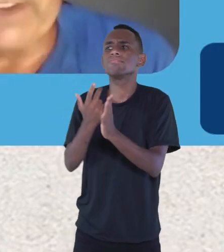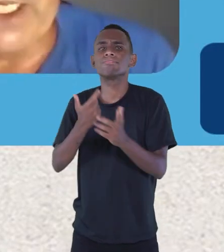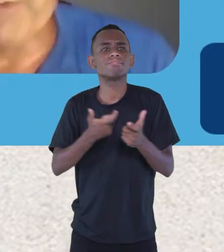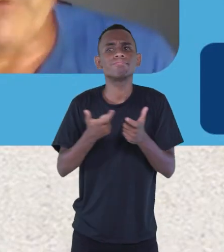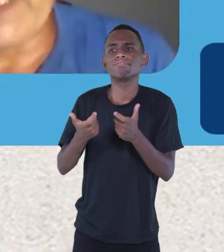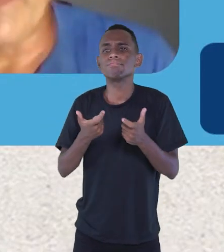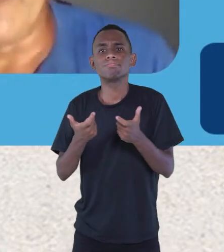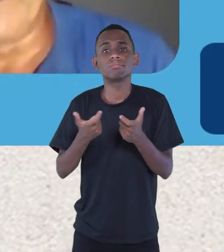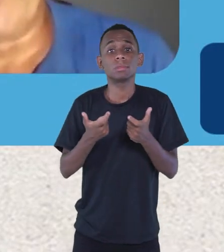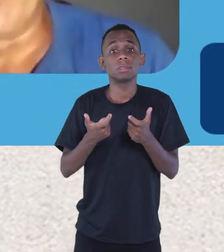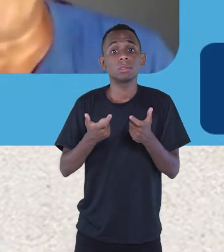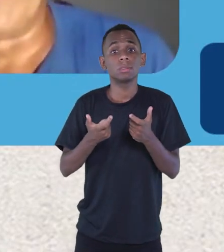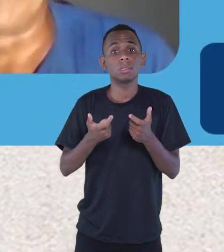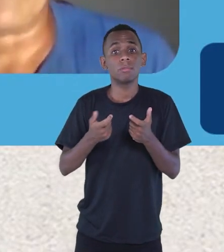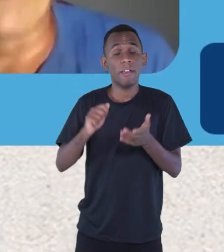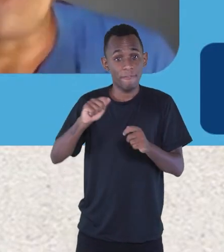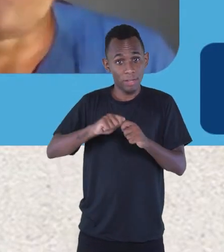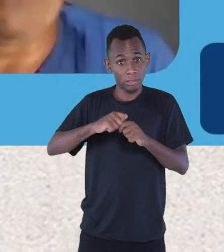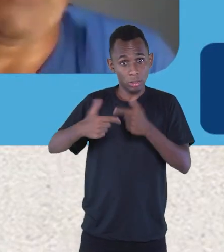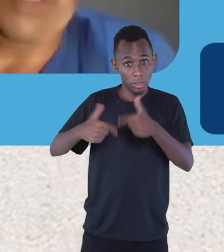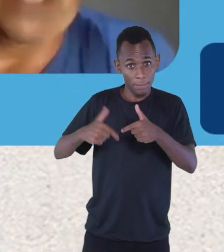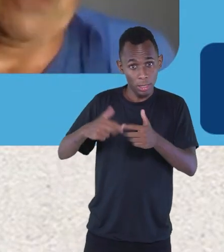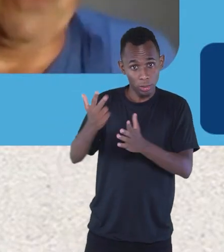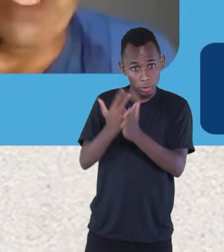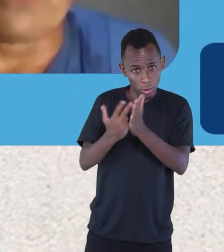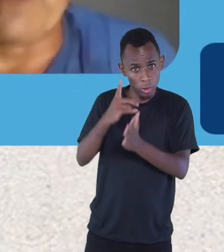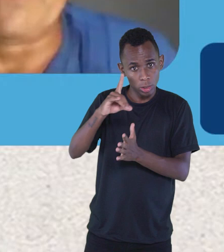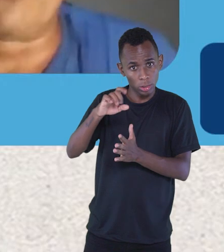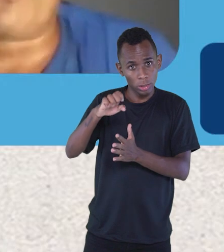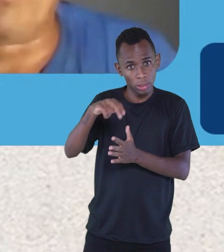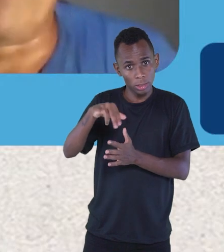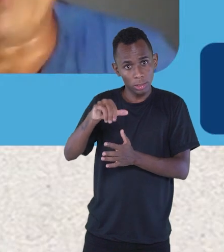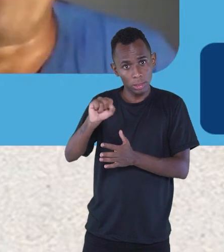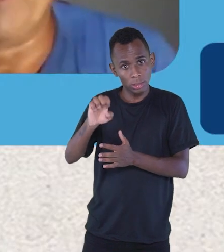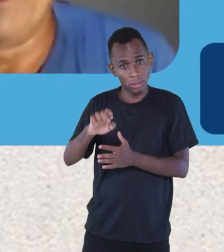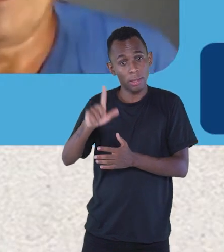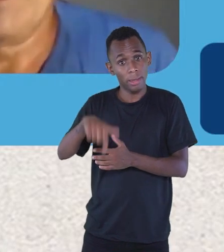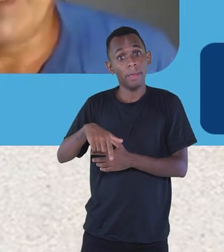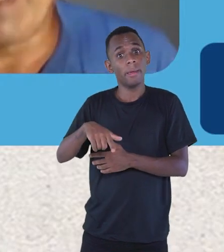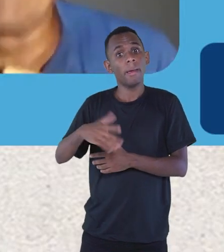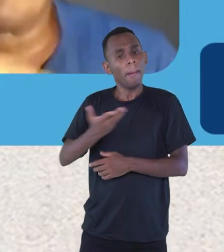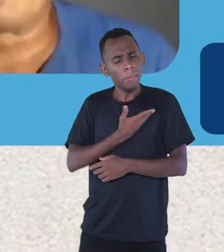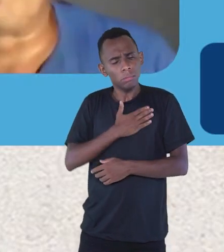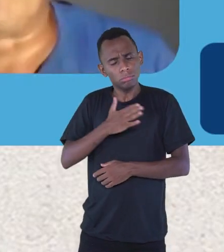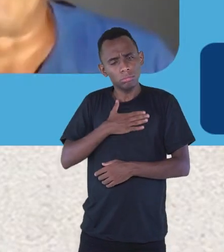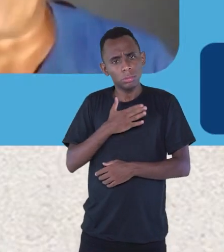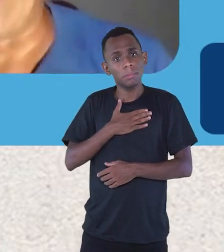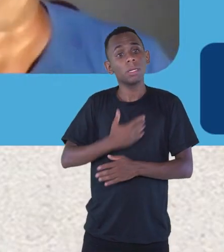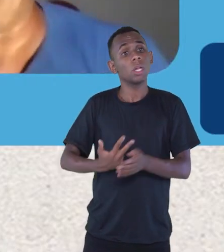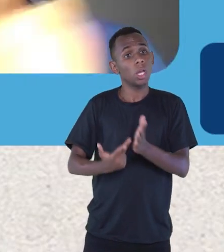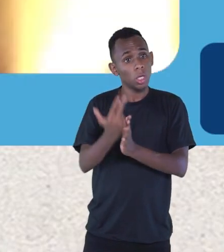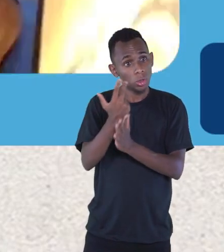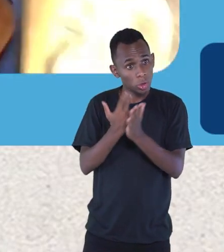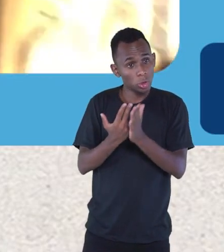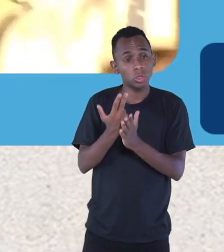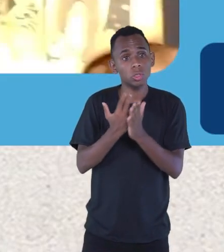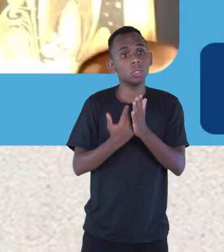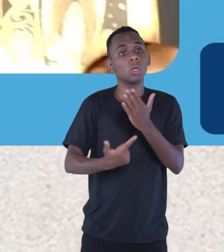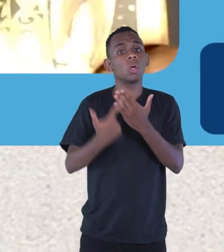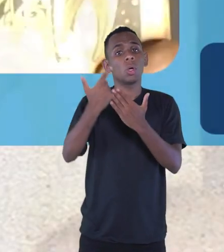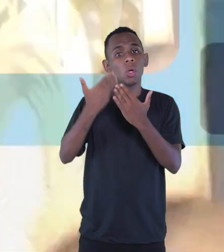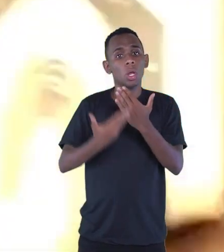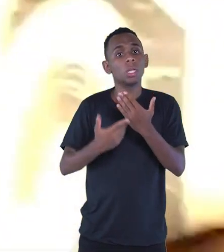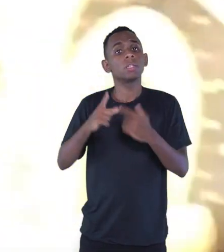quem vai fazer isso para você é a Denise Neuschwander. Você conhece? falei, claro que conheço. É um livro meu. E aí, ela ilustrou a caixa